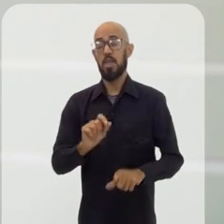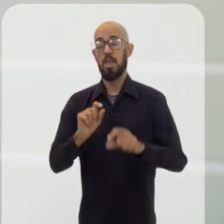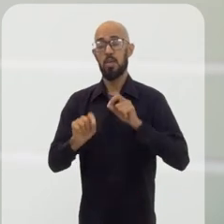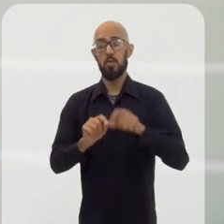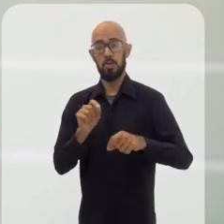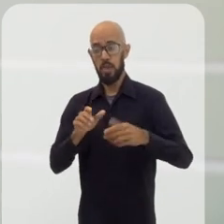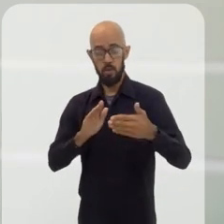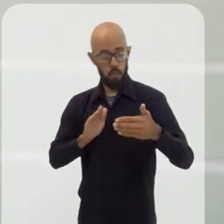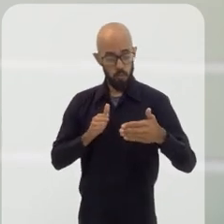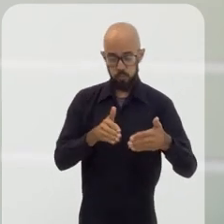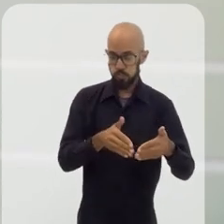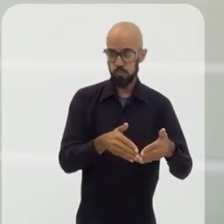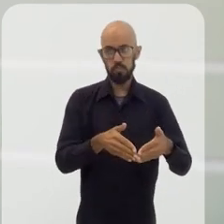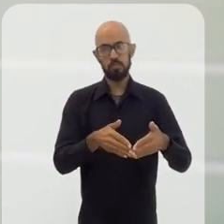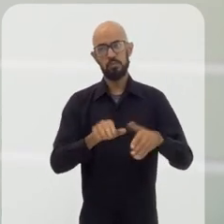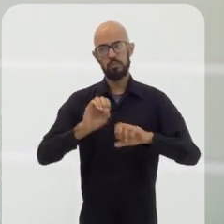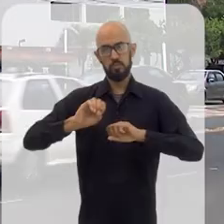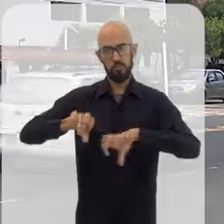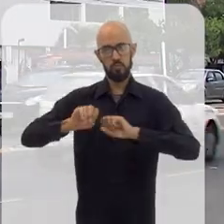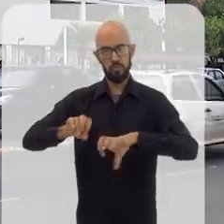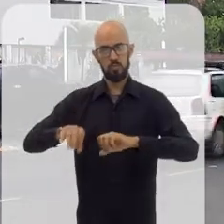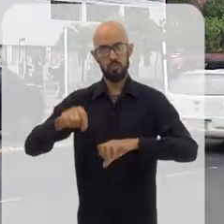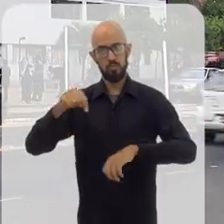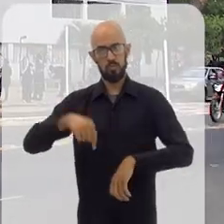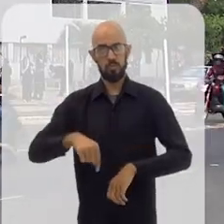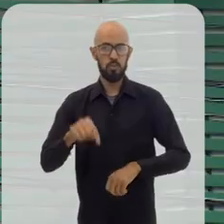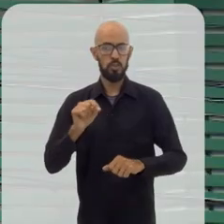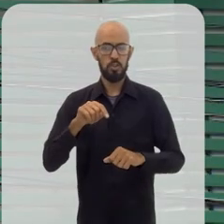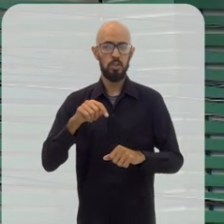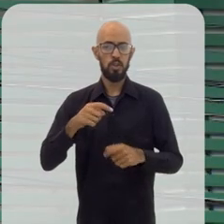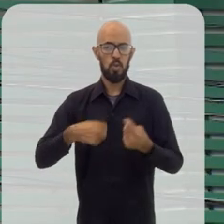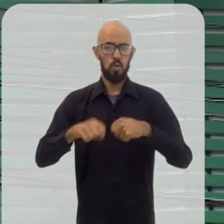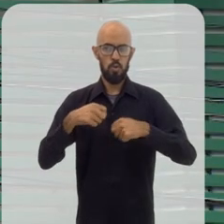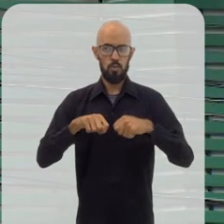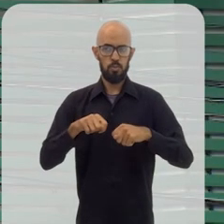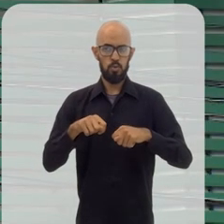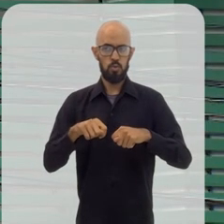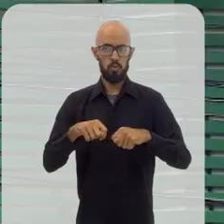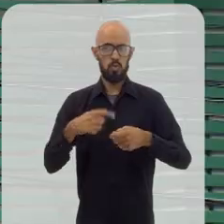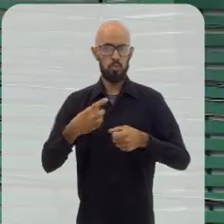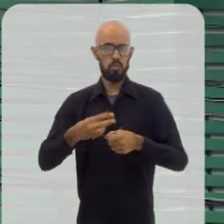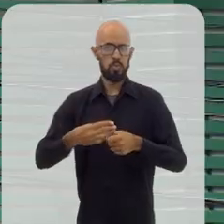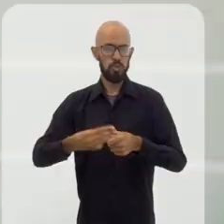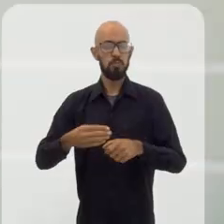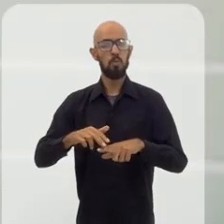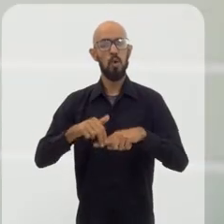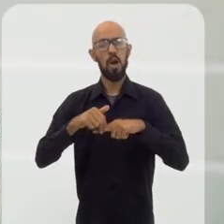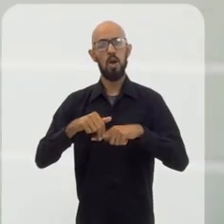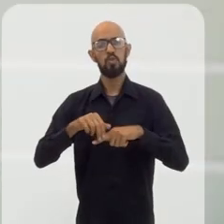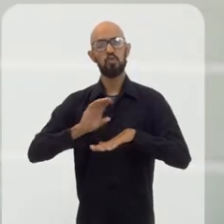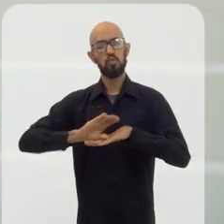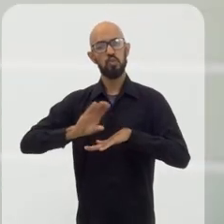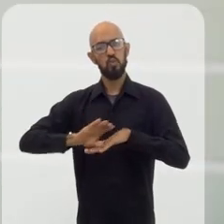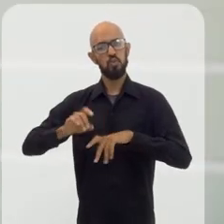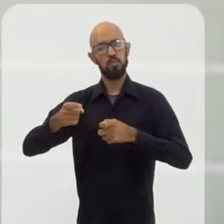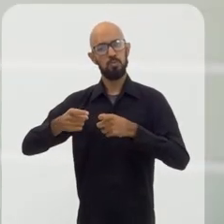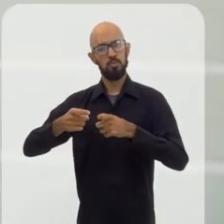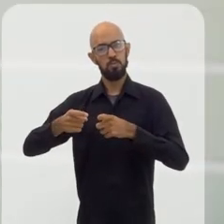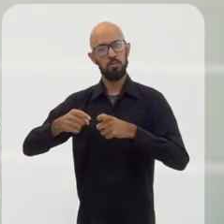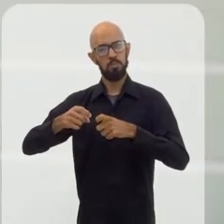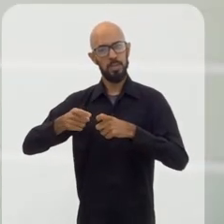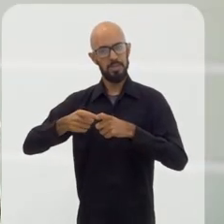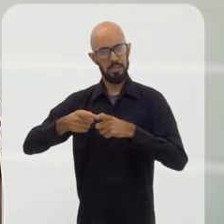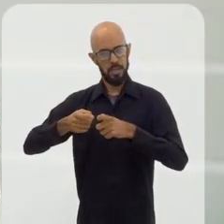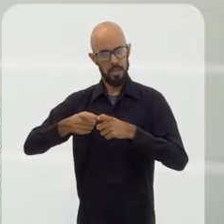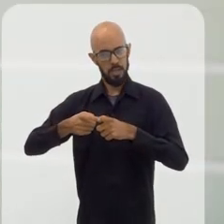mais enfáticas no trabalho educacional aqui e econômico no município por conta dos cursos de medicina. Isso